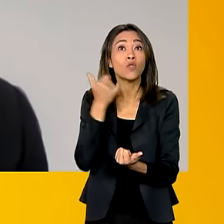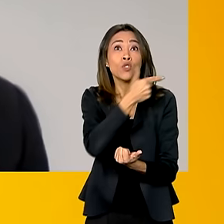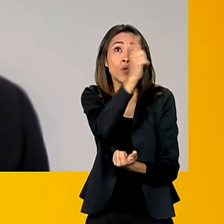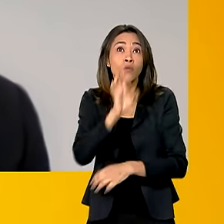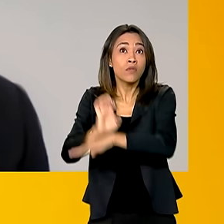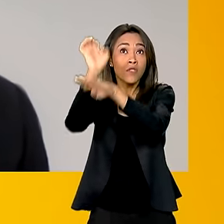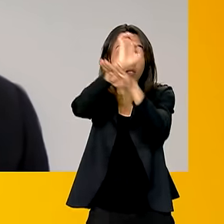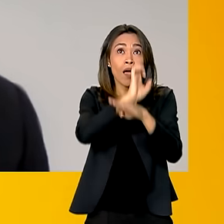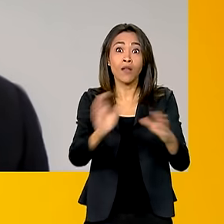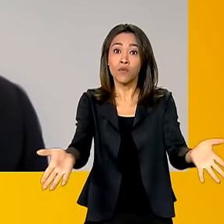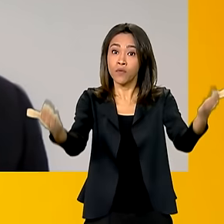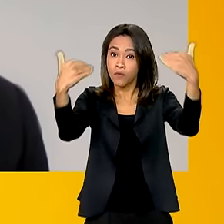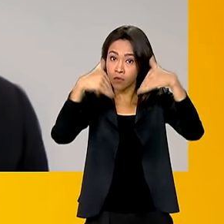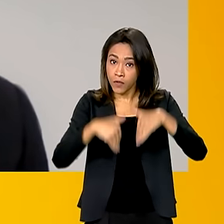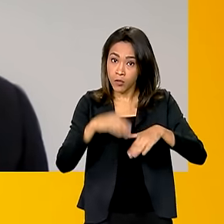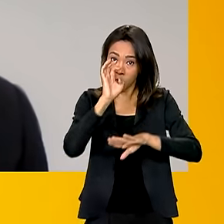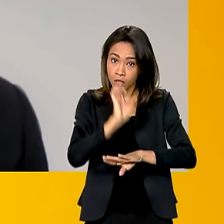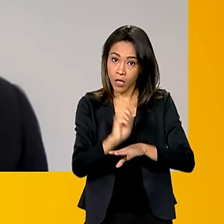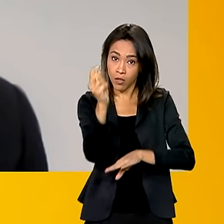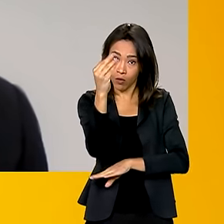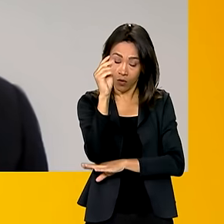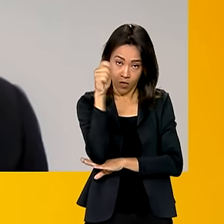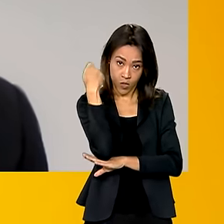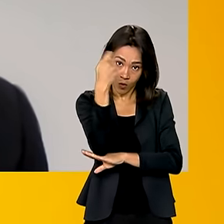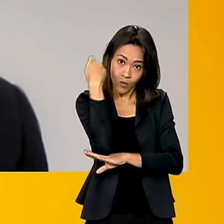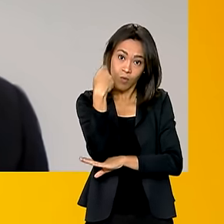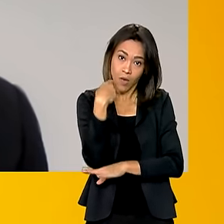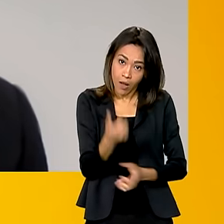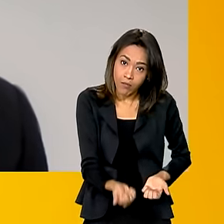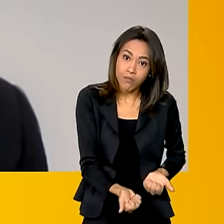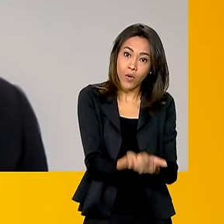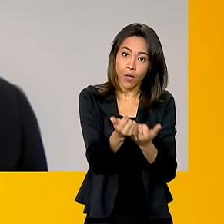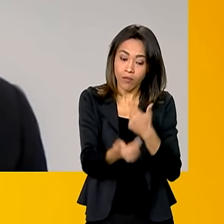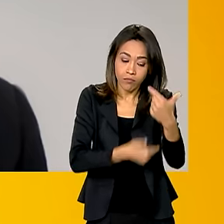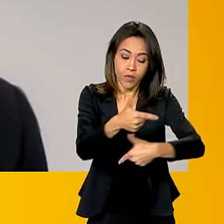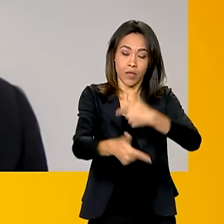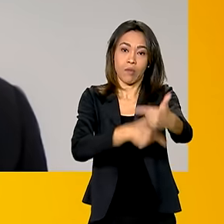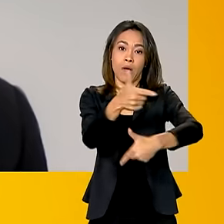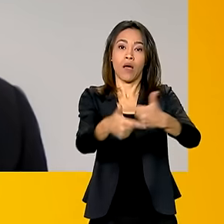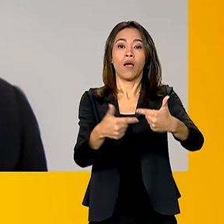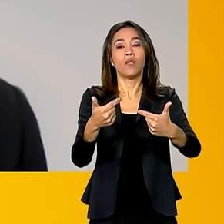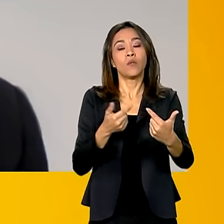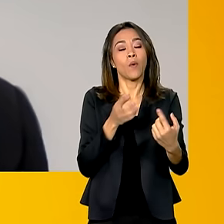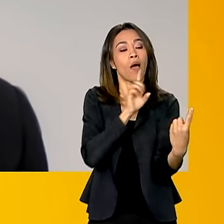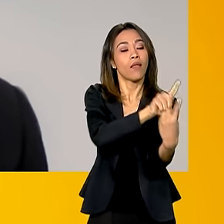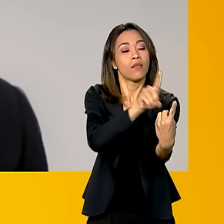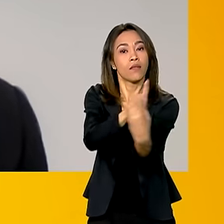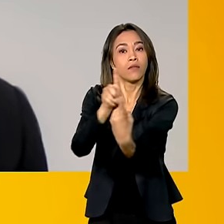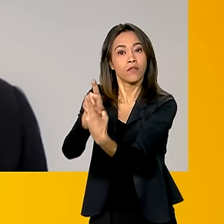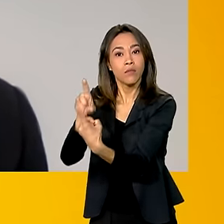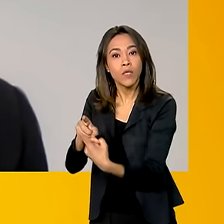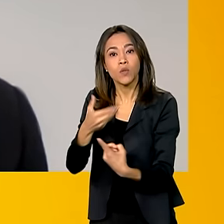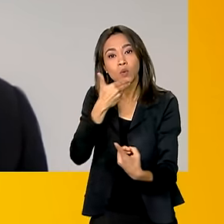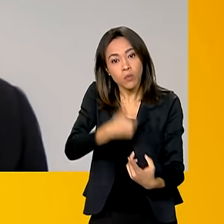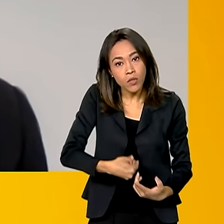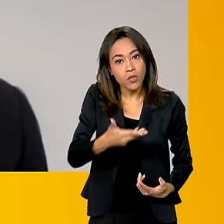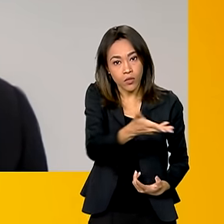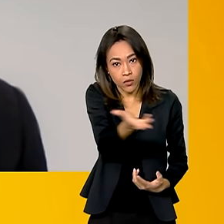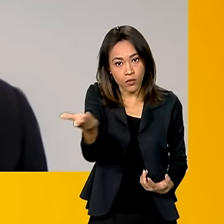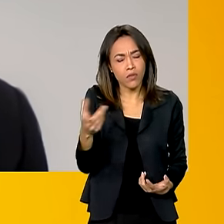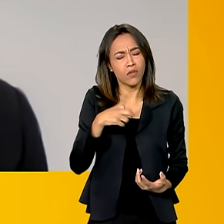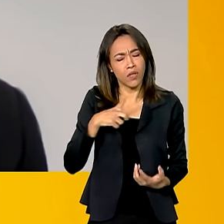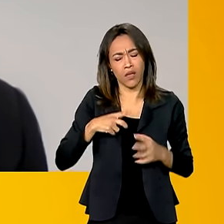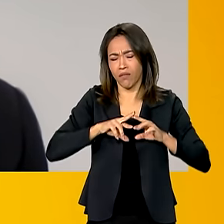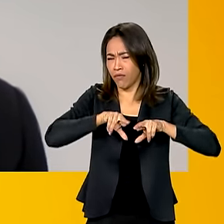para apoiar e também colegas que ficarão fazendo no back-office esse atendimento dessas demandas. Então, toda uma